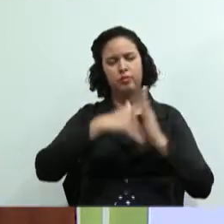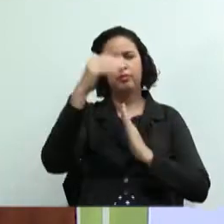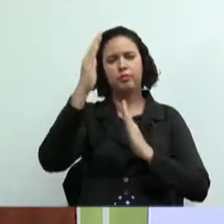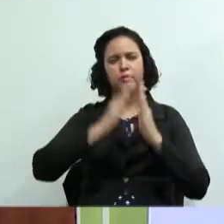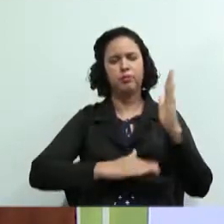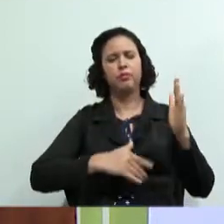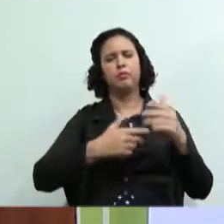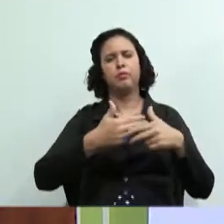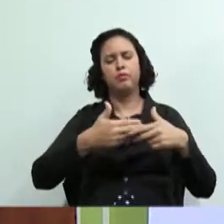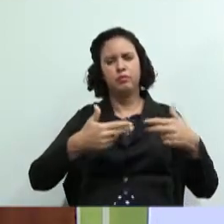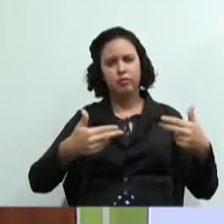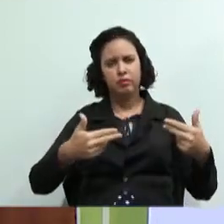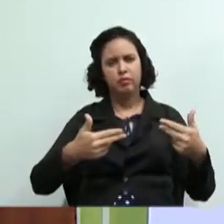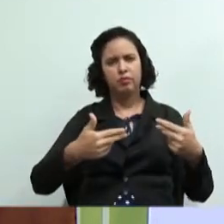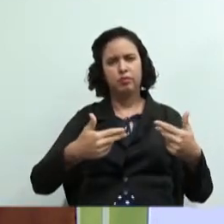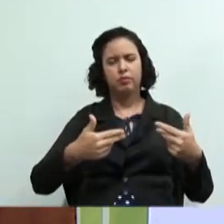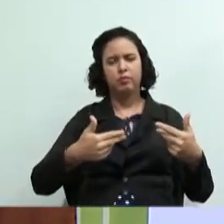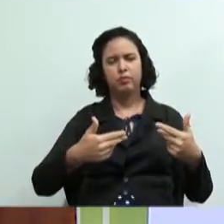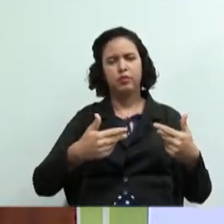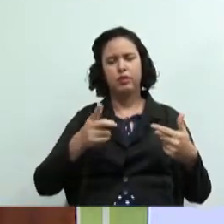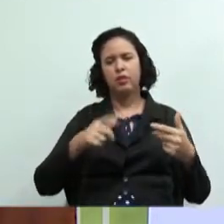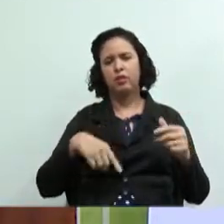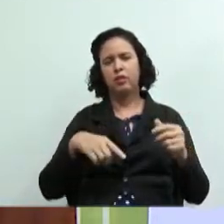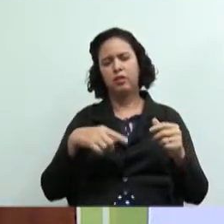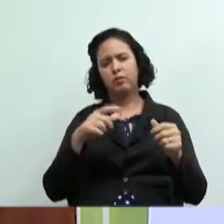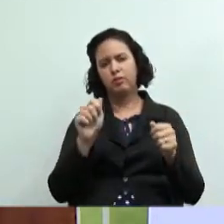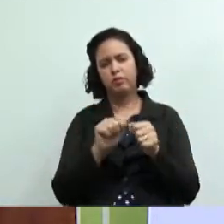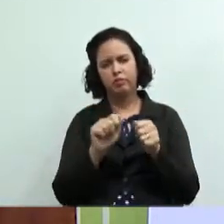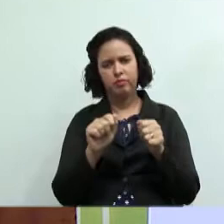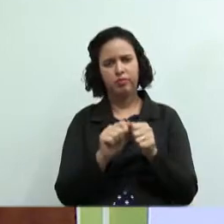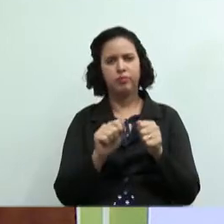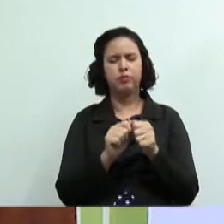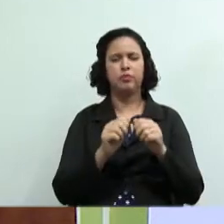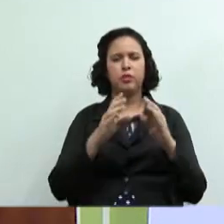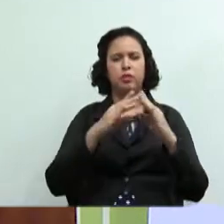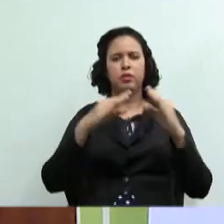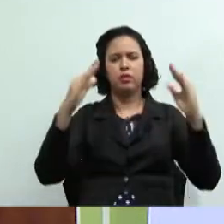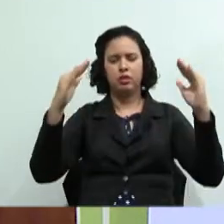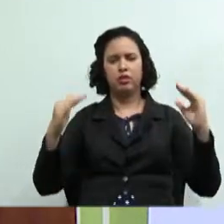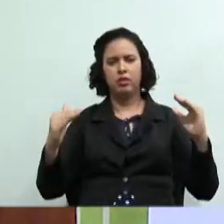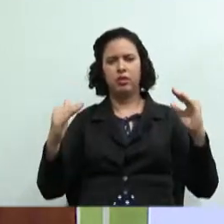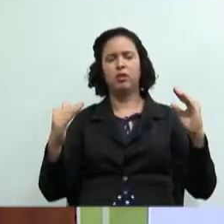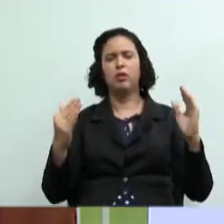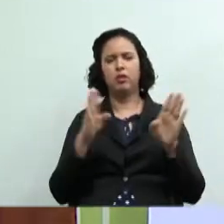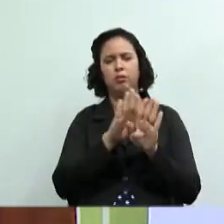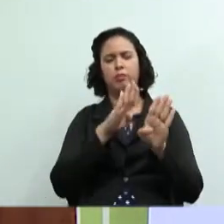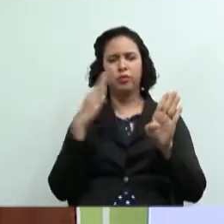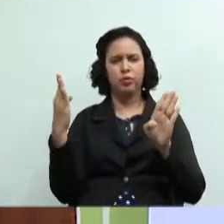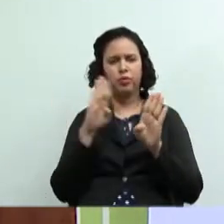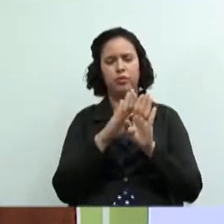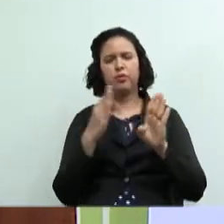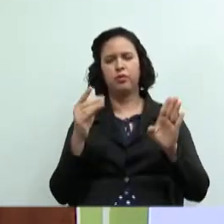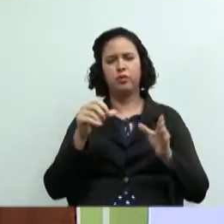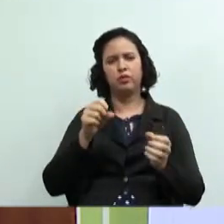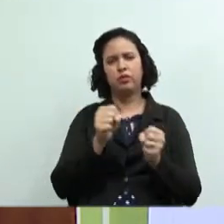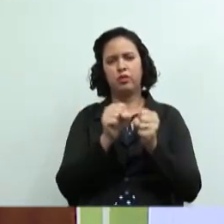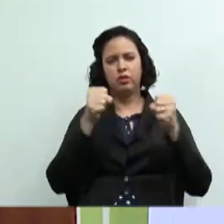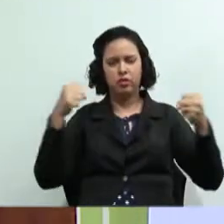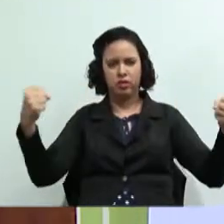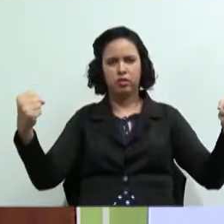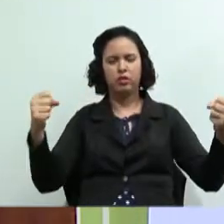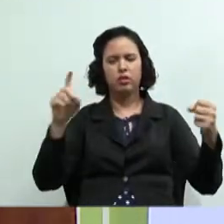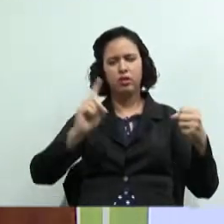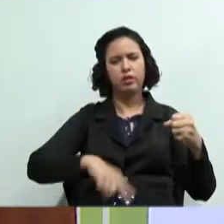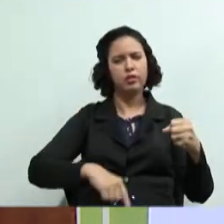casa não é isso o carpinteiro vai fazer o telhado vai colocar as portas e janelas no lugar um grupo de profissionais da construção